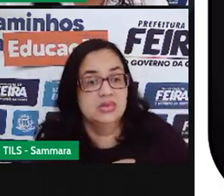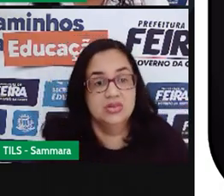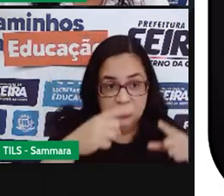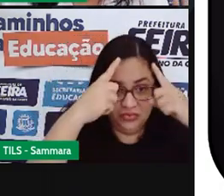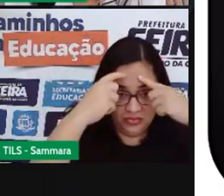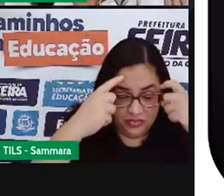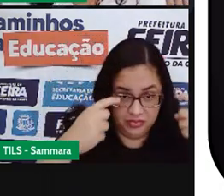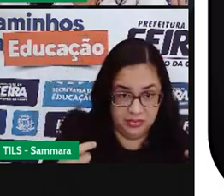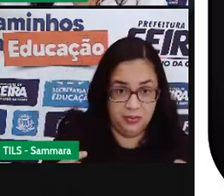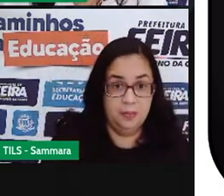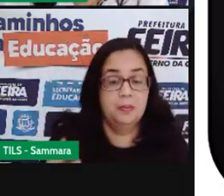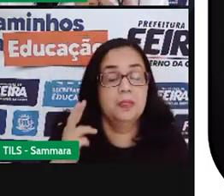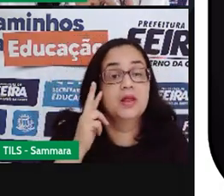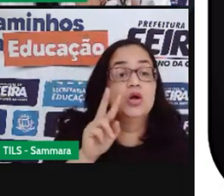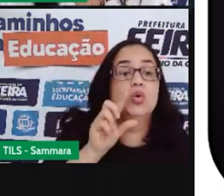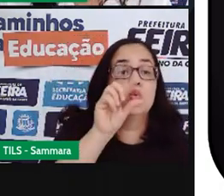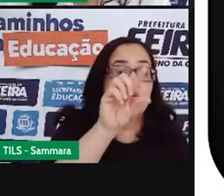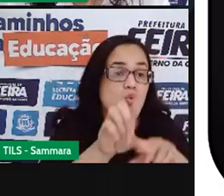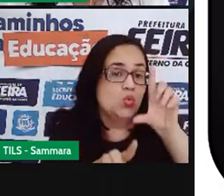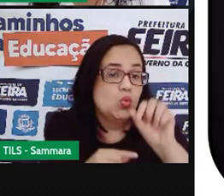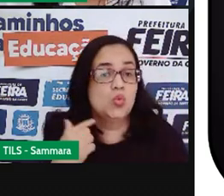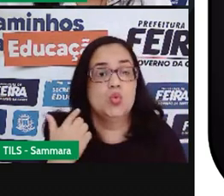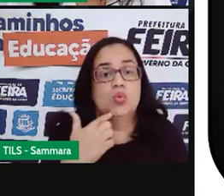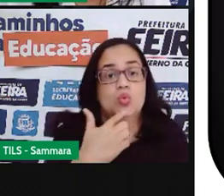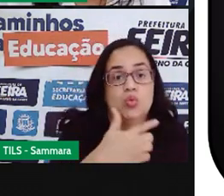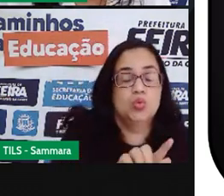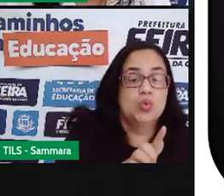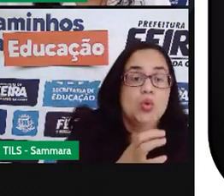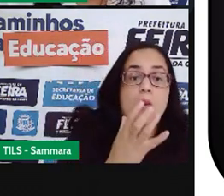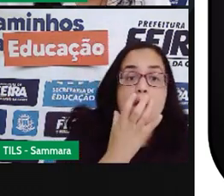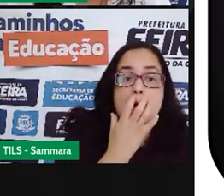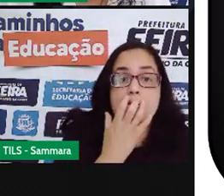violência. Escolhi outros bichinhos.